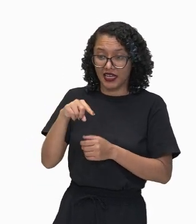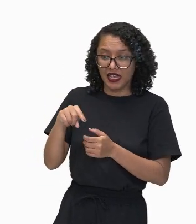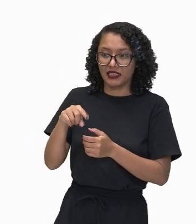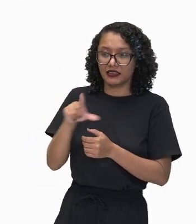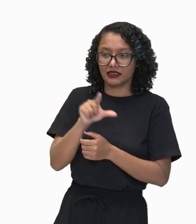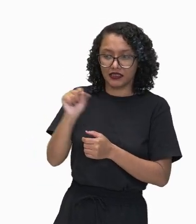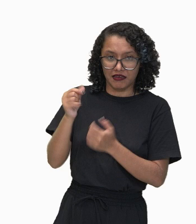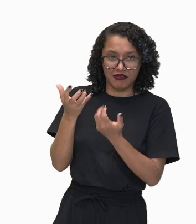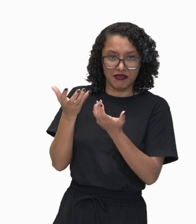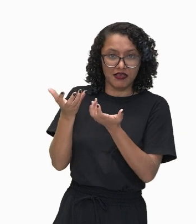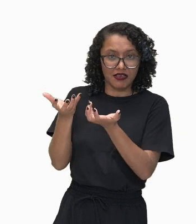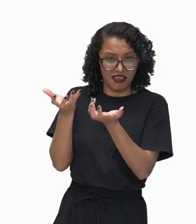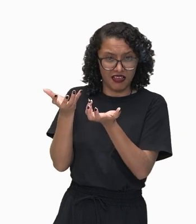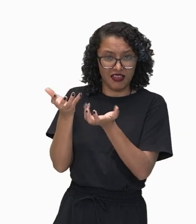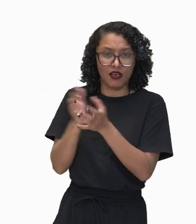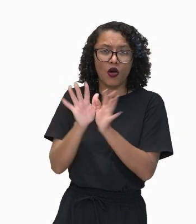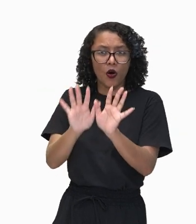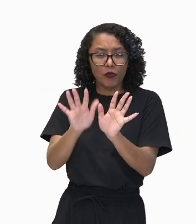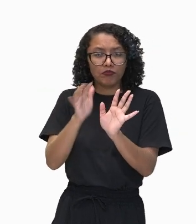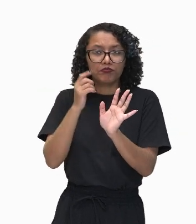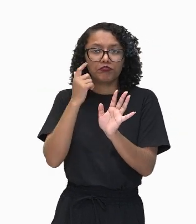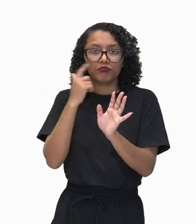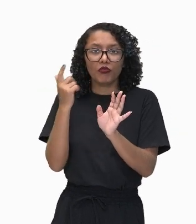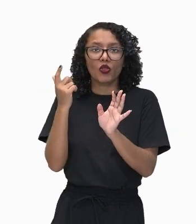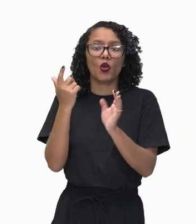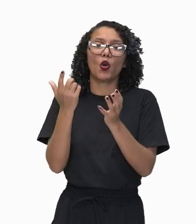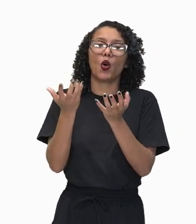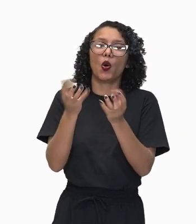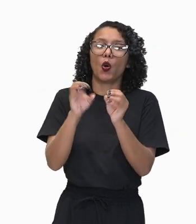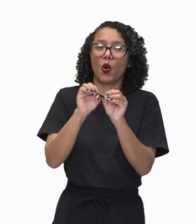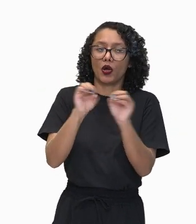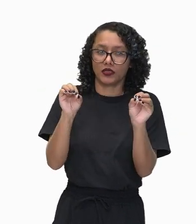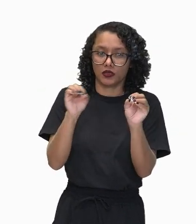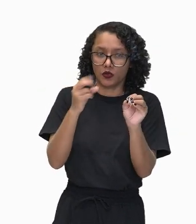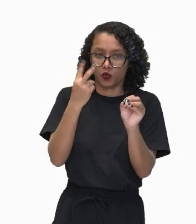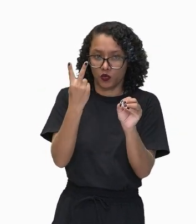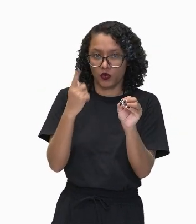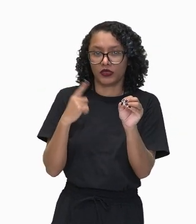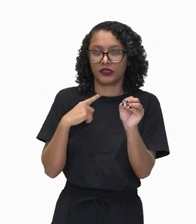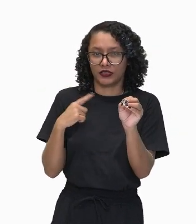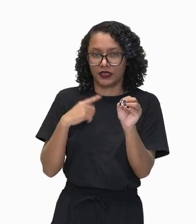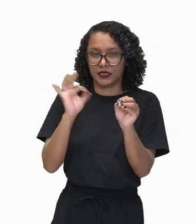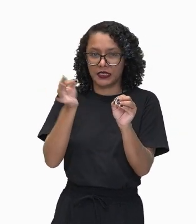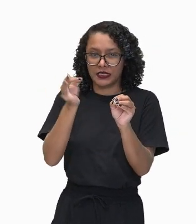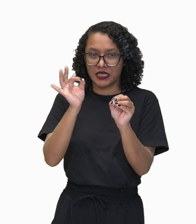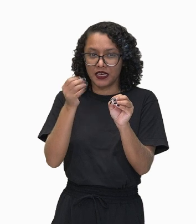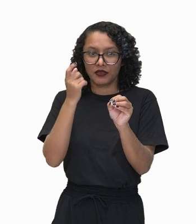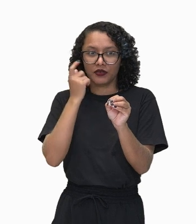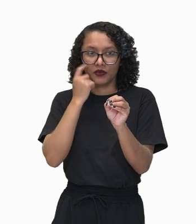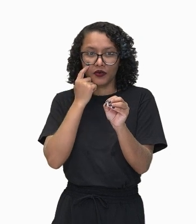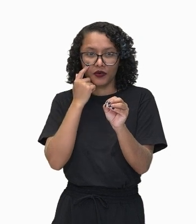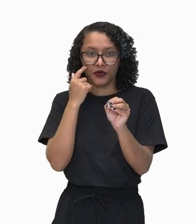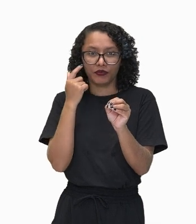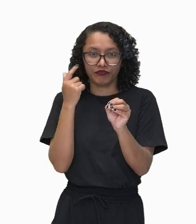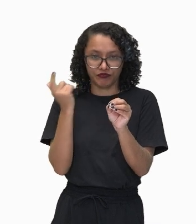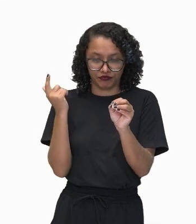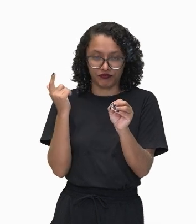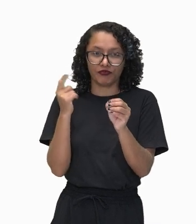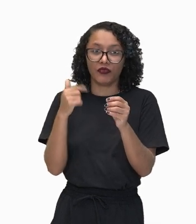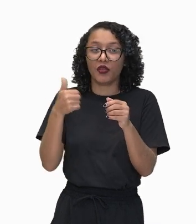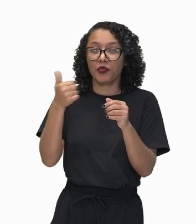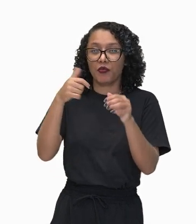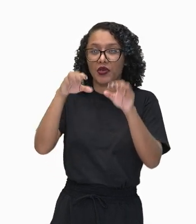Notem aqui que temos duas orações, ó. Duas orações. Pelo verbo, você observa aqui as orações, ó. Eles queriam sair.